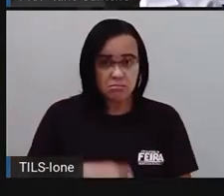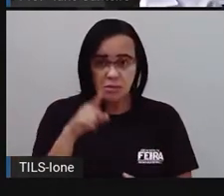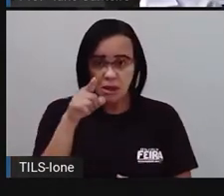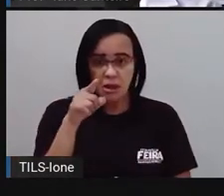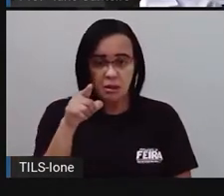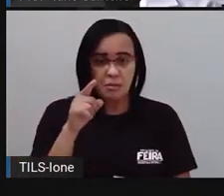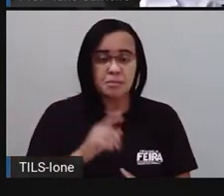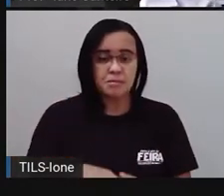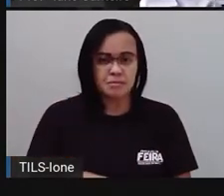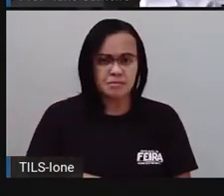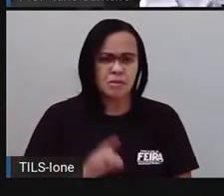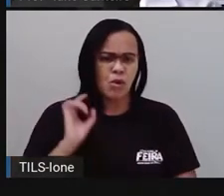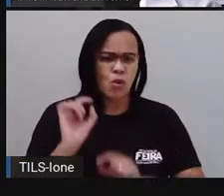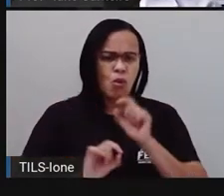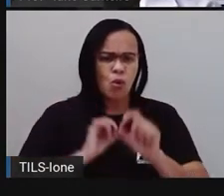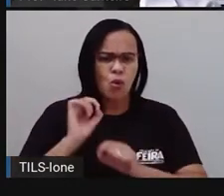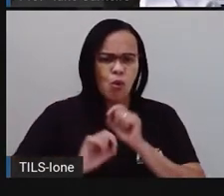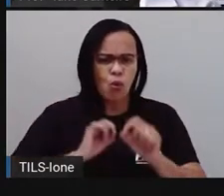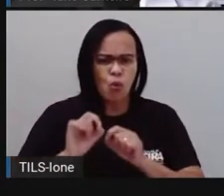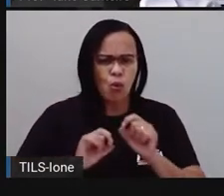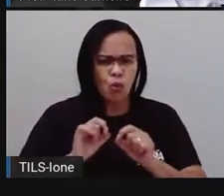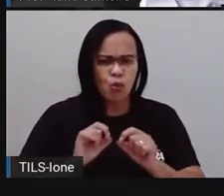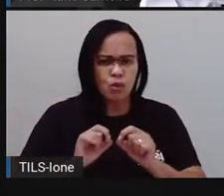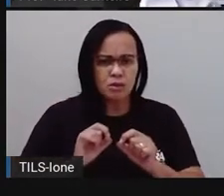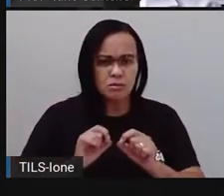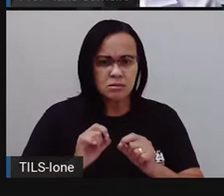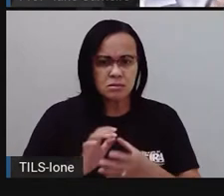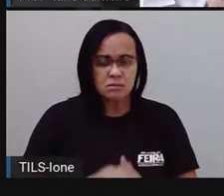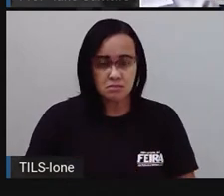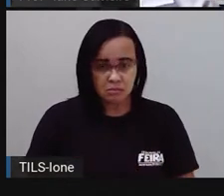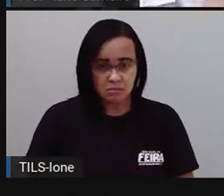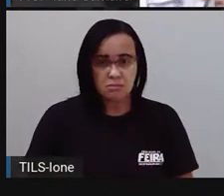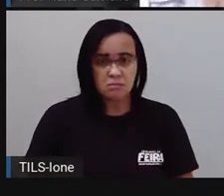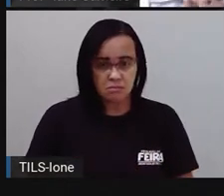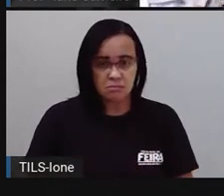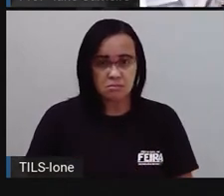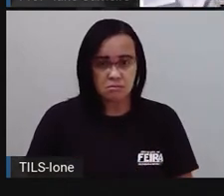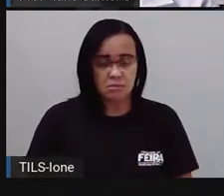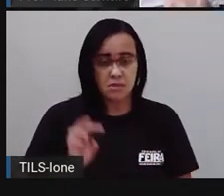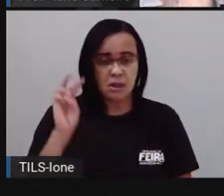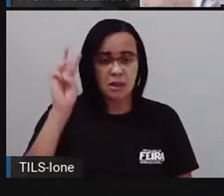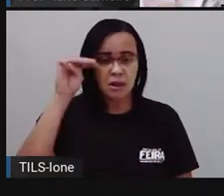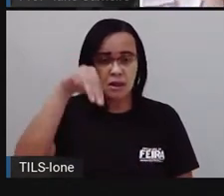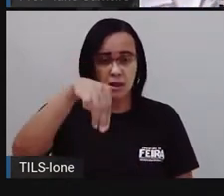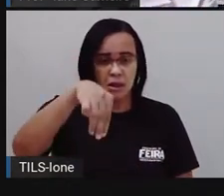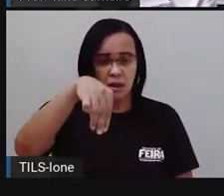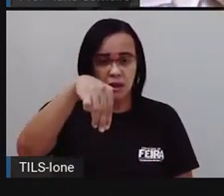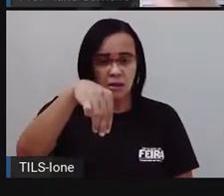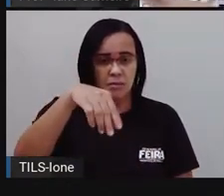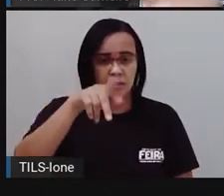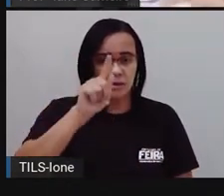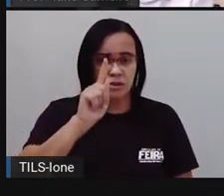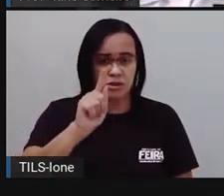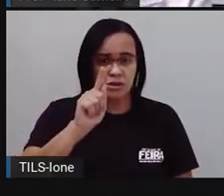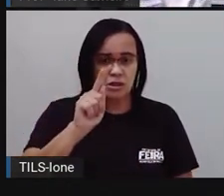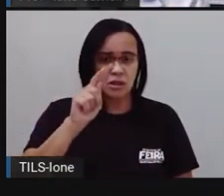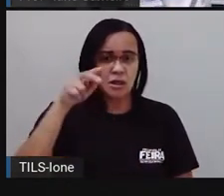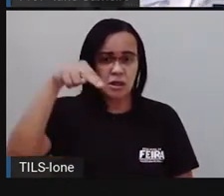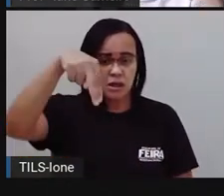Quem somos? A Pro vai clicar, ó. A MGN é uma empresa especializada em